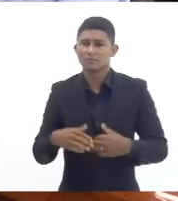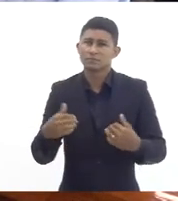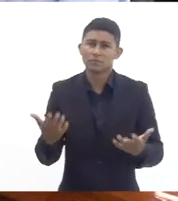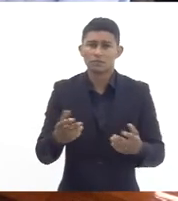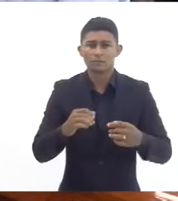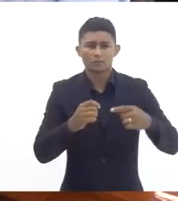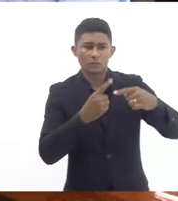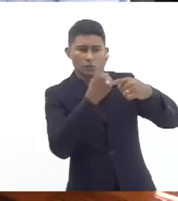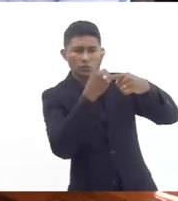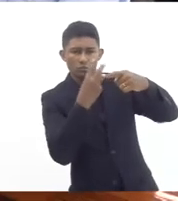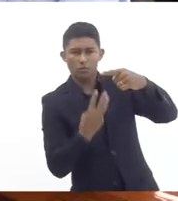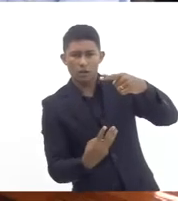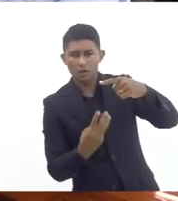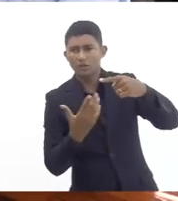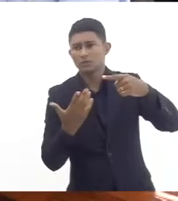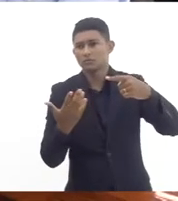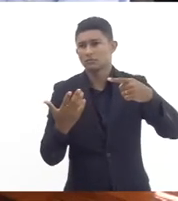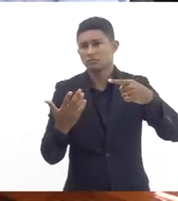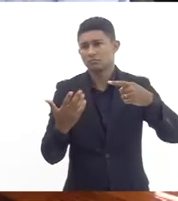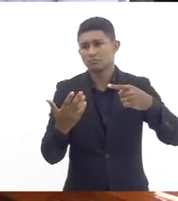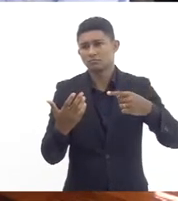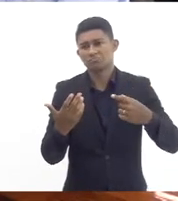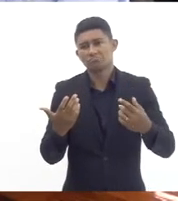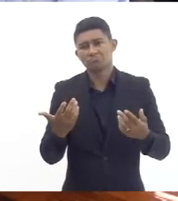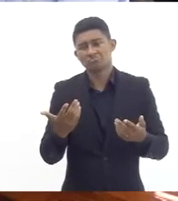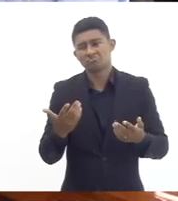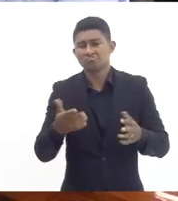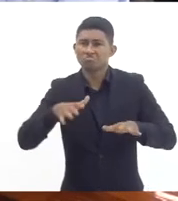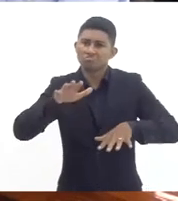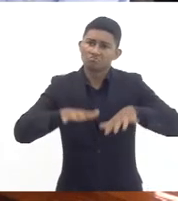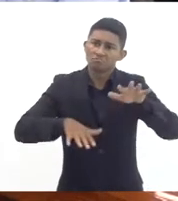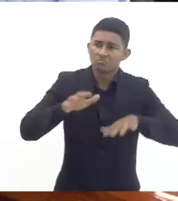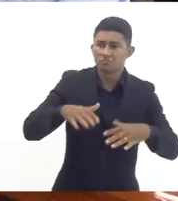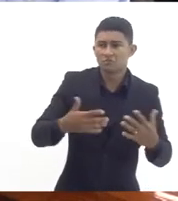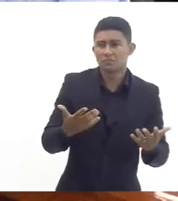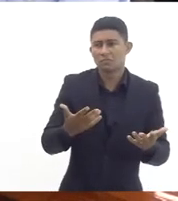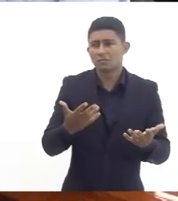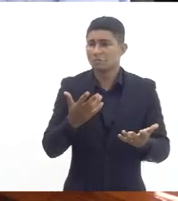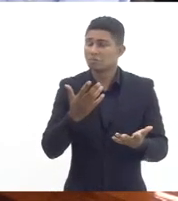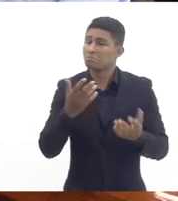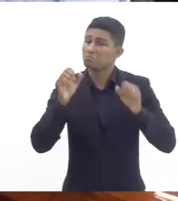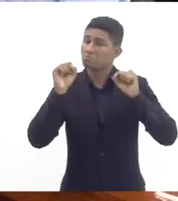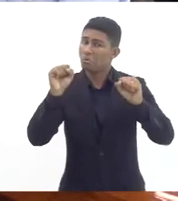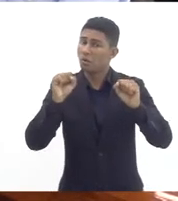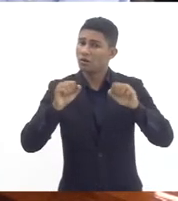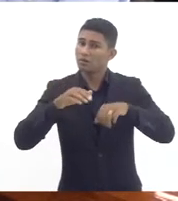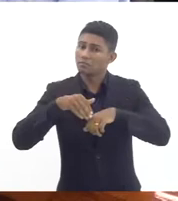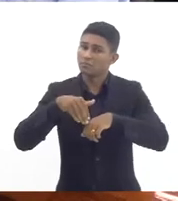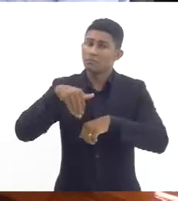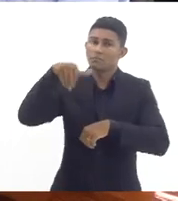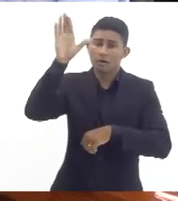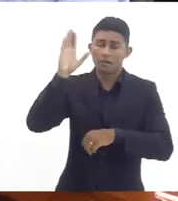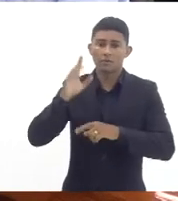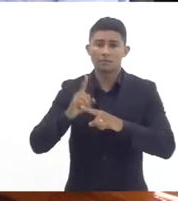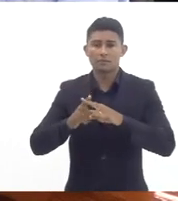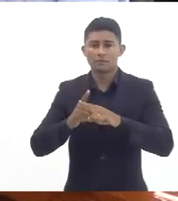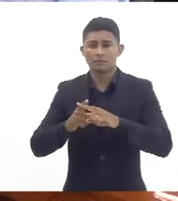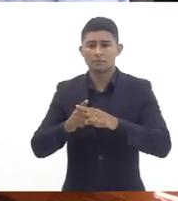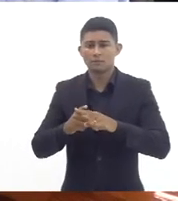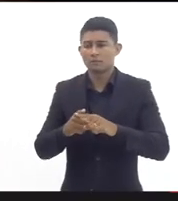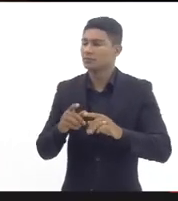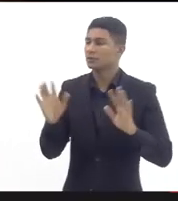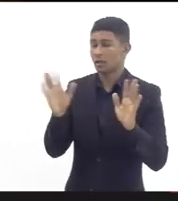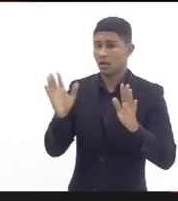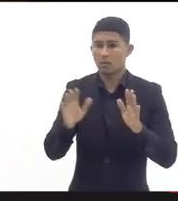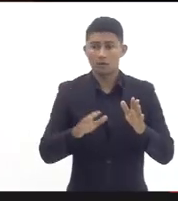talvez corresponder a um terço talvez corresponda a número até maior porque parte dessas 53 menor